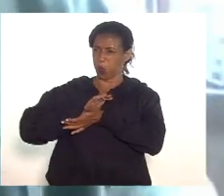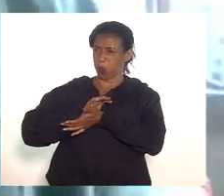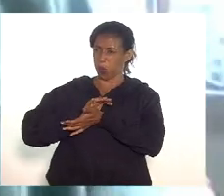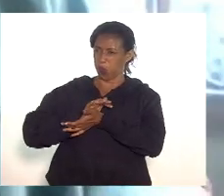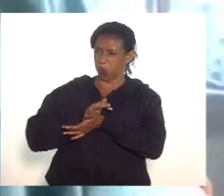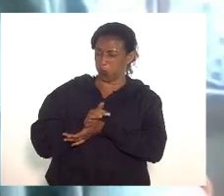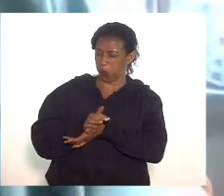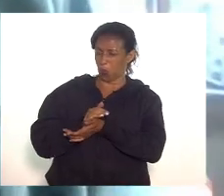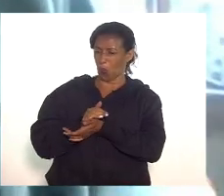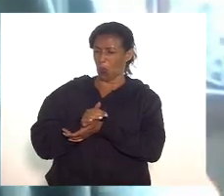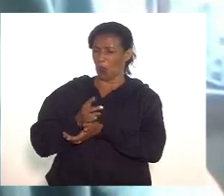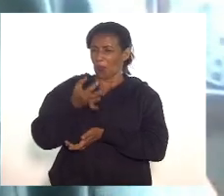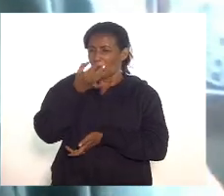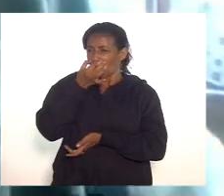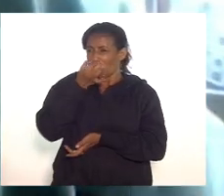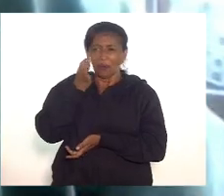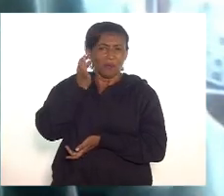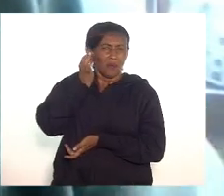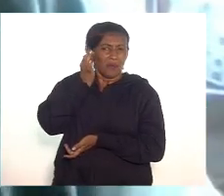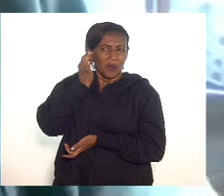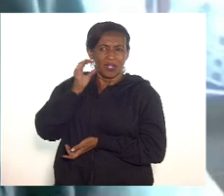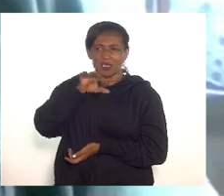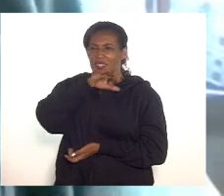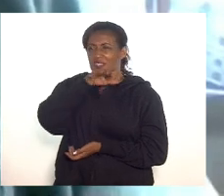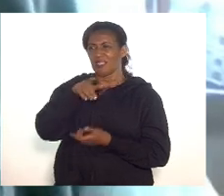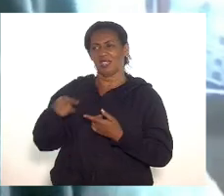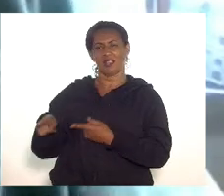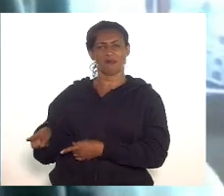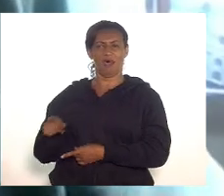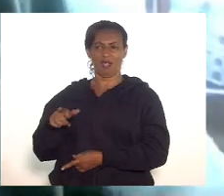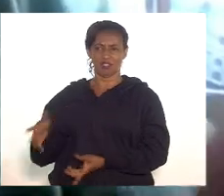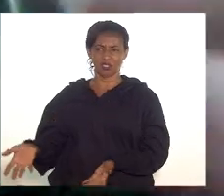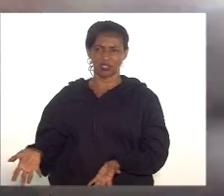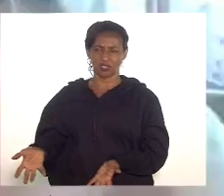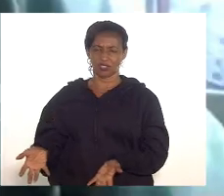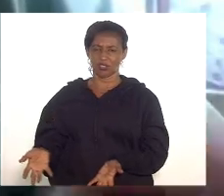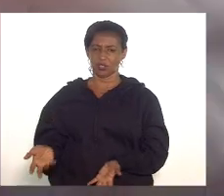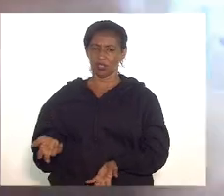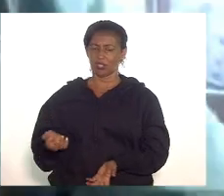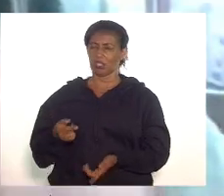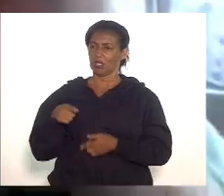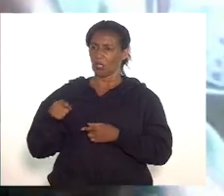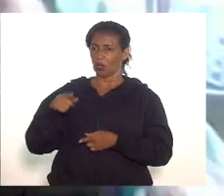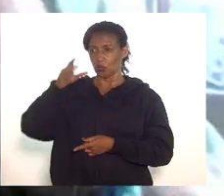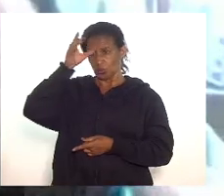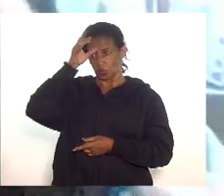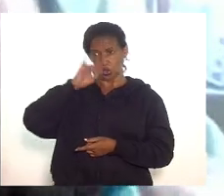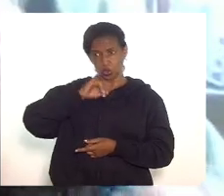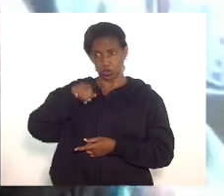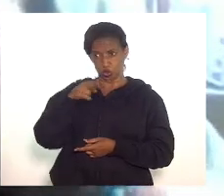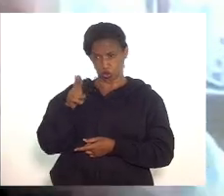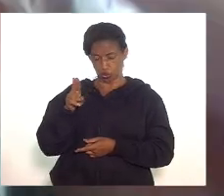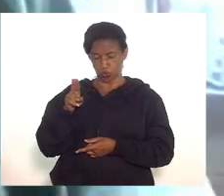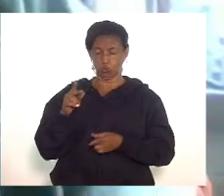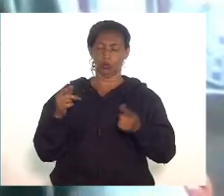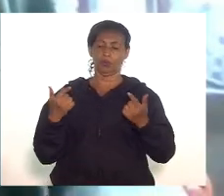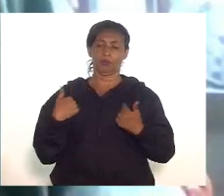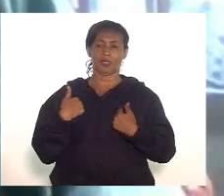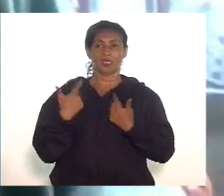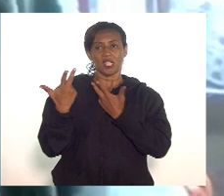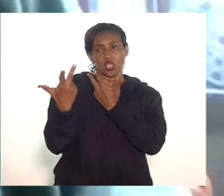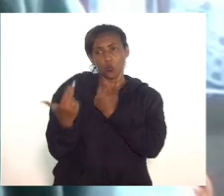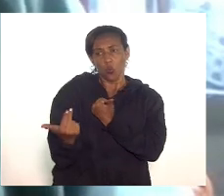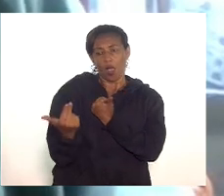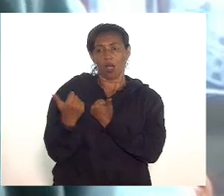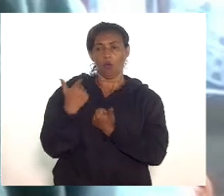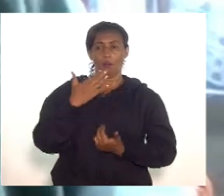piercing em animais. Esse projeto da Tia Ju, assim como o meu projeto com o delegado Carlos